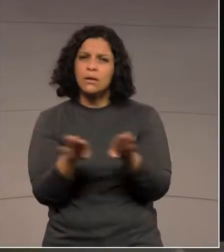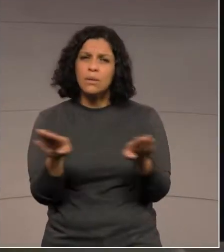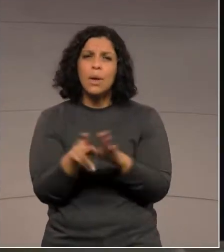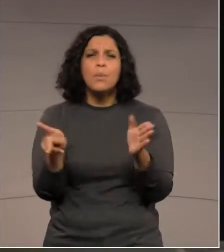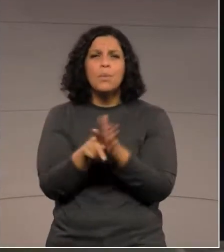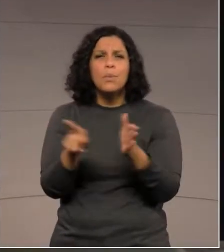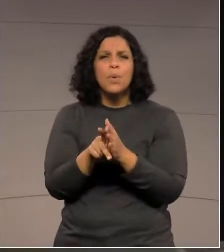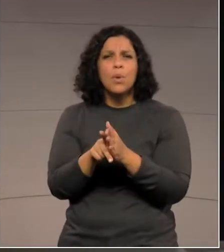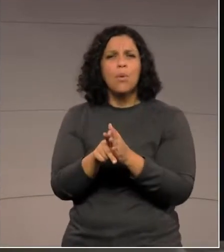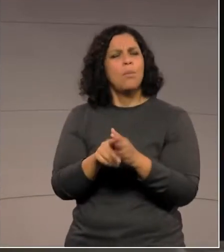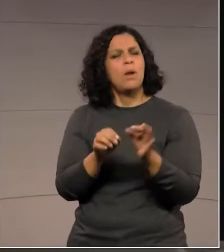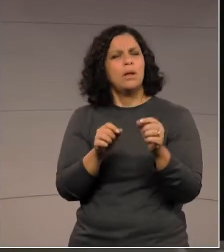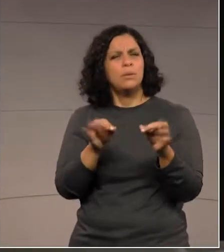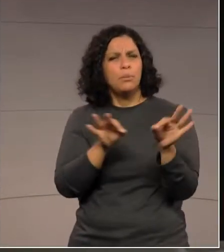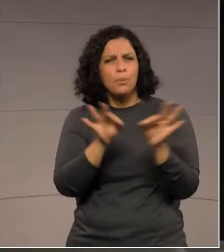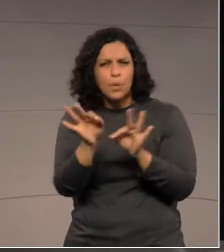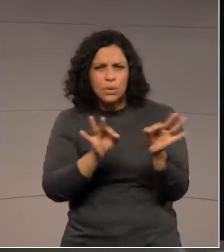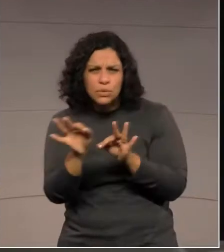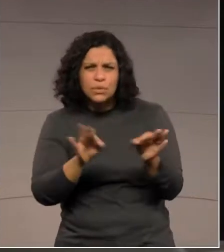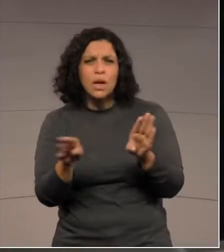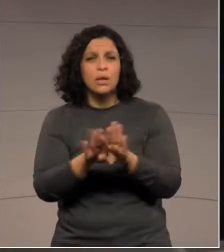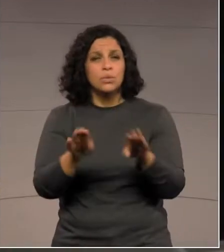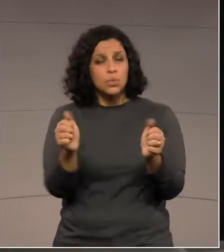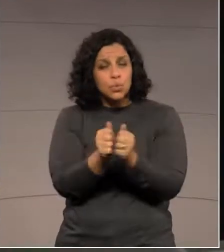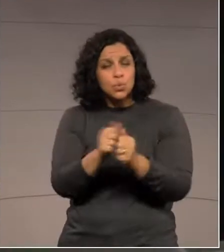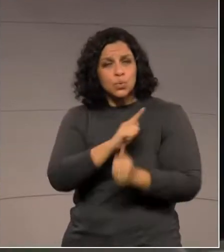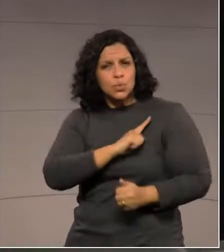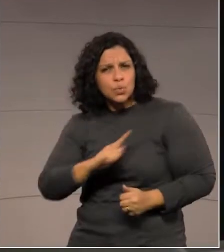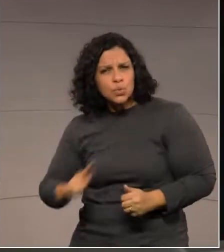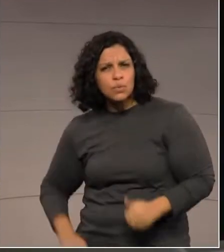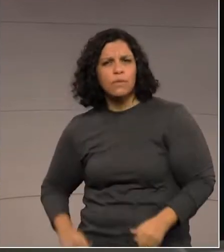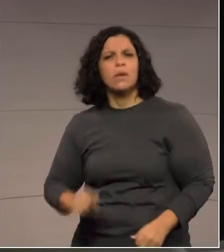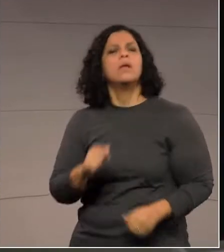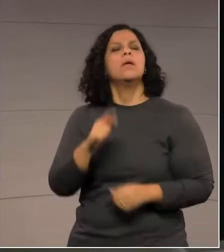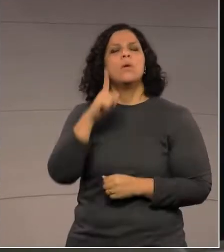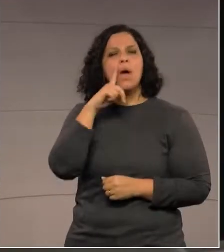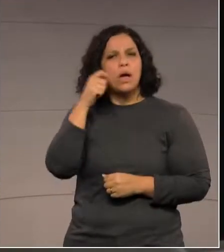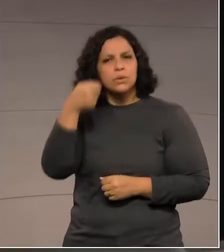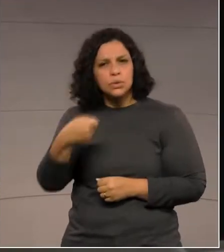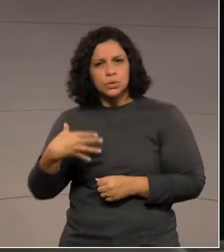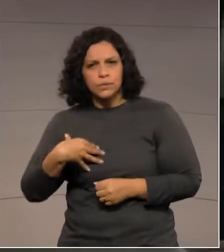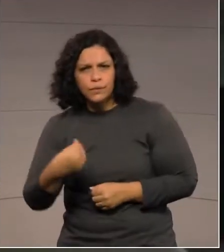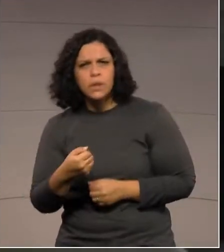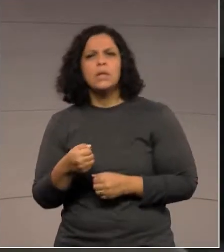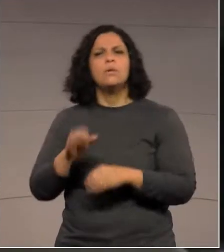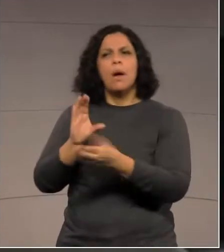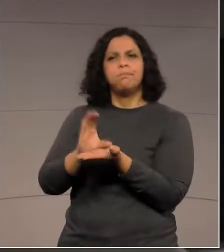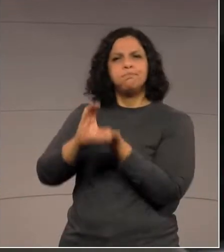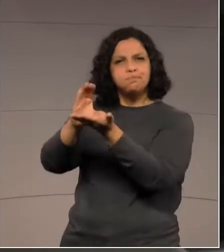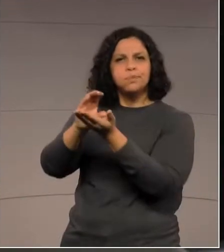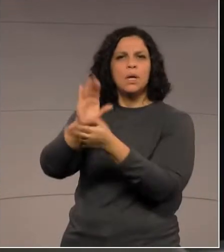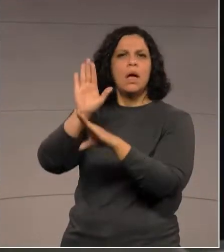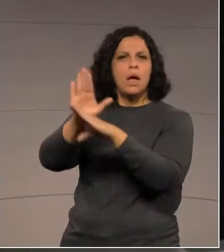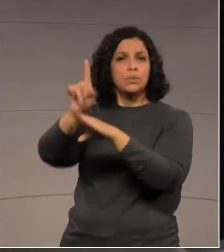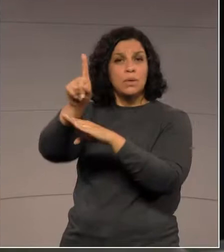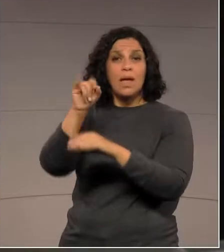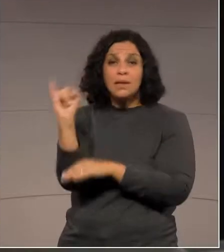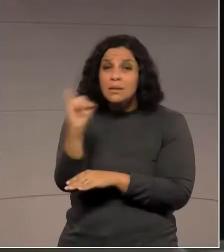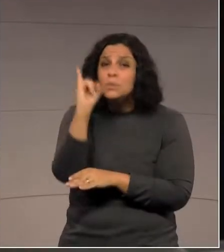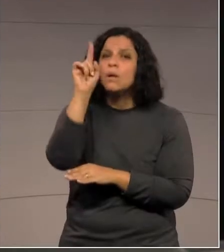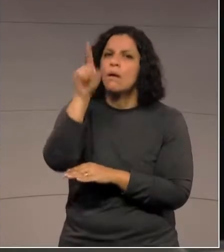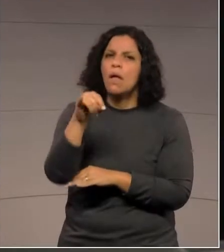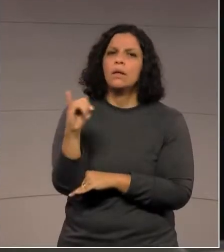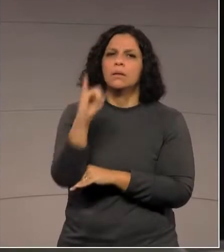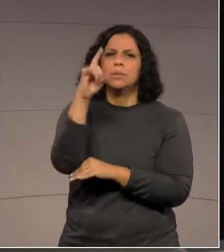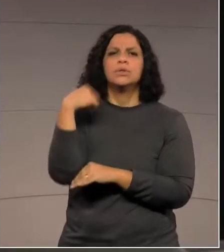estruturante como esse que o governador Ratinho Júnior está fazendo com os investimentos todos, era muito importante, é muito